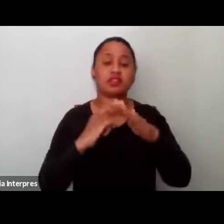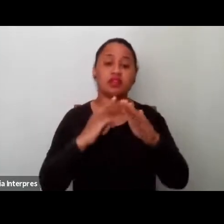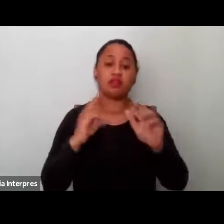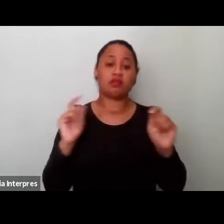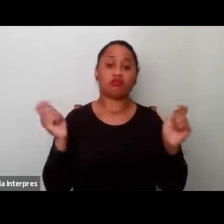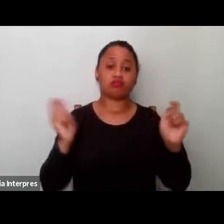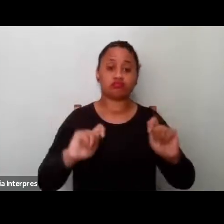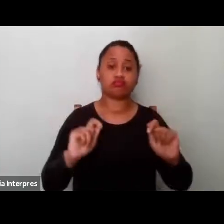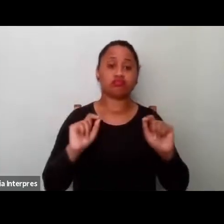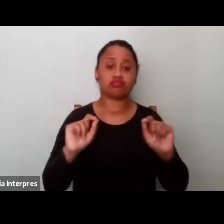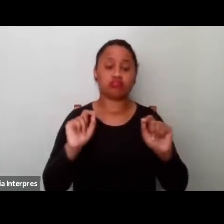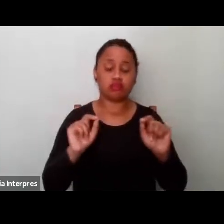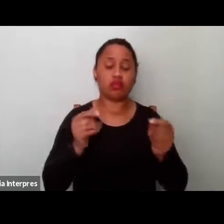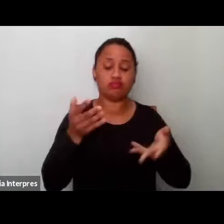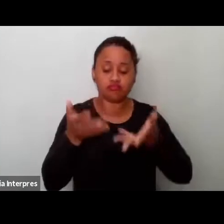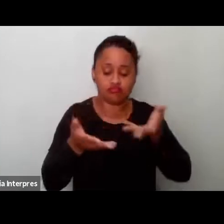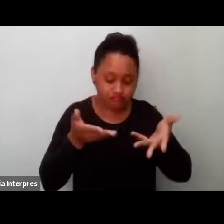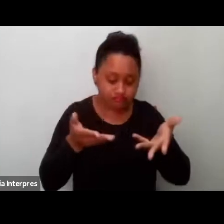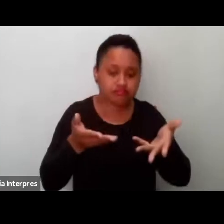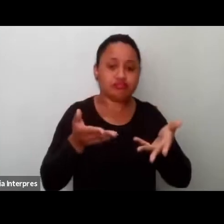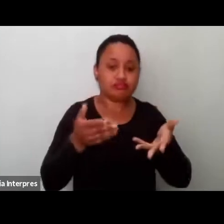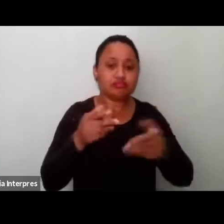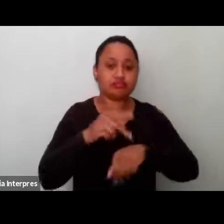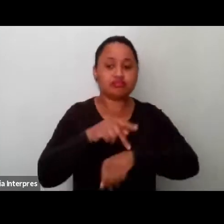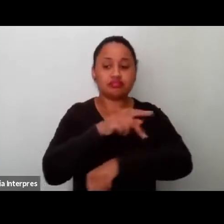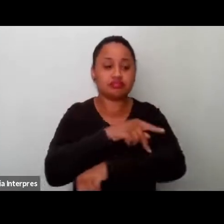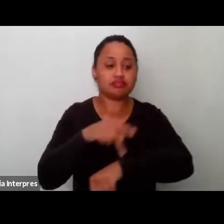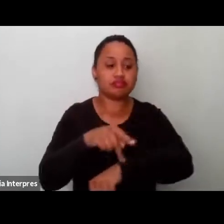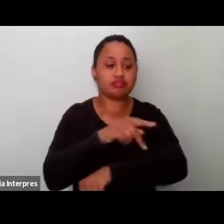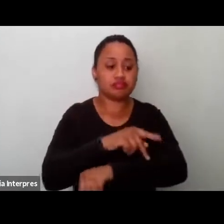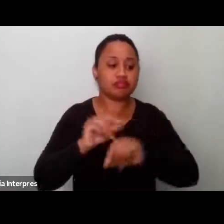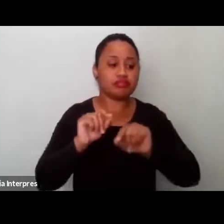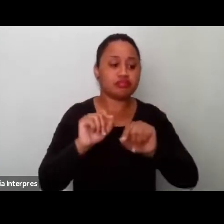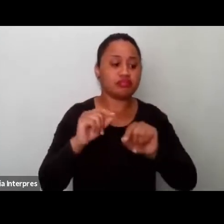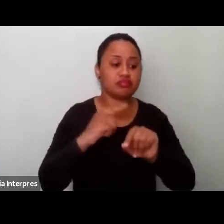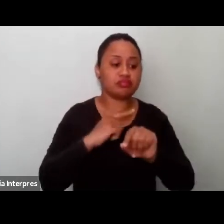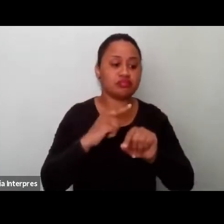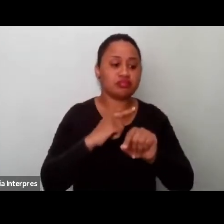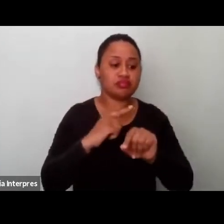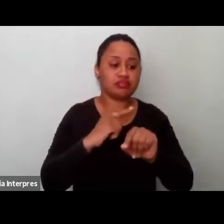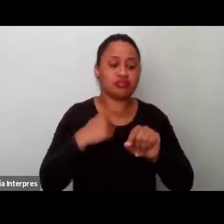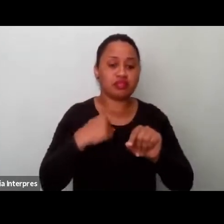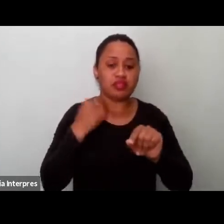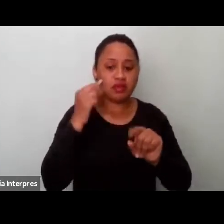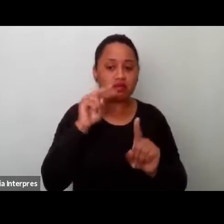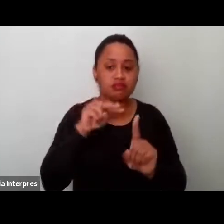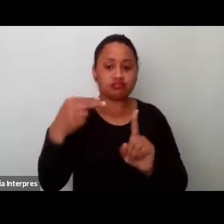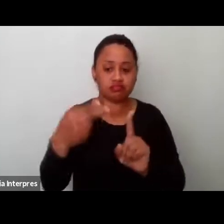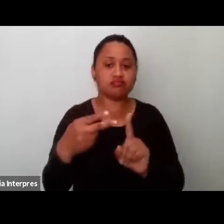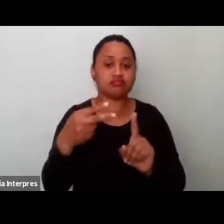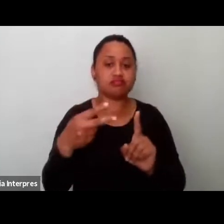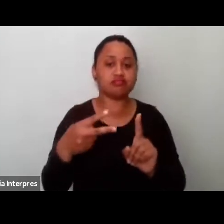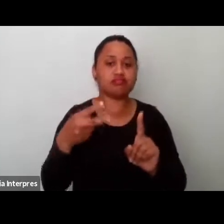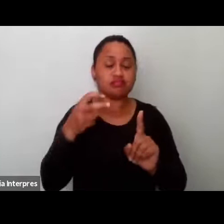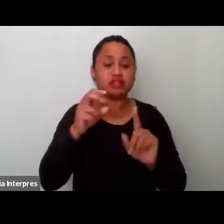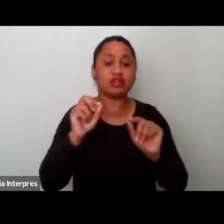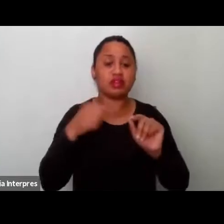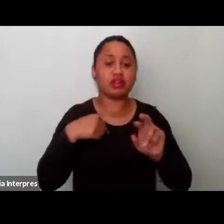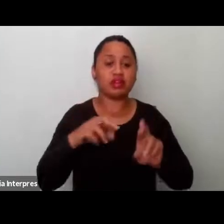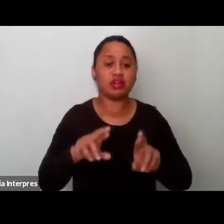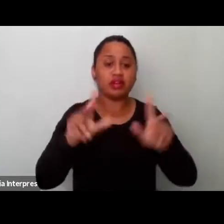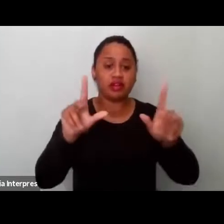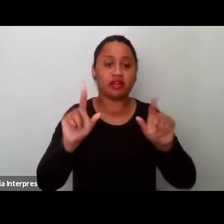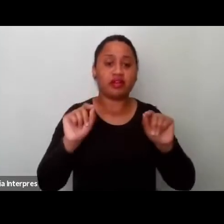do fazer pedagógico estar muito arraigado e dar visibilidade às diferenças que constituem essas